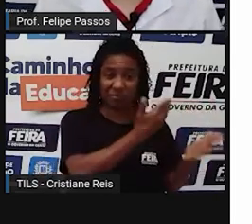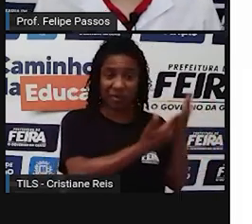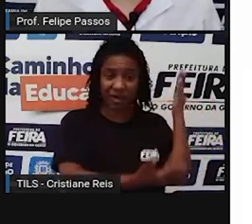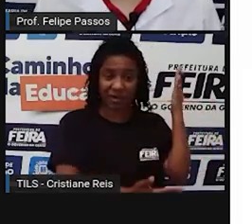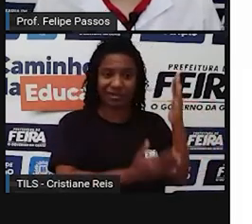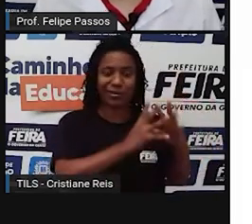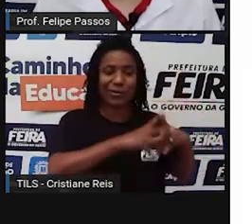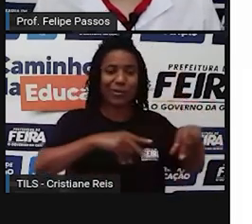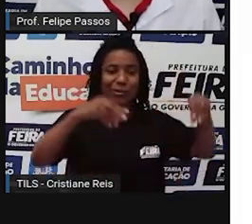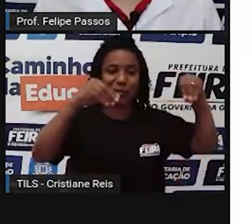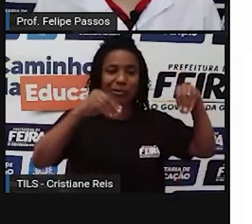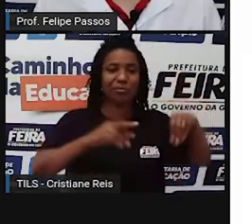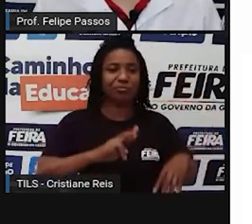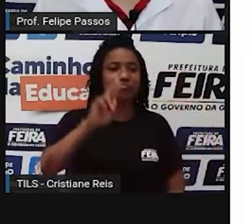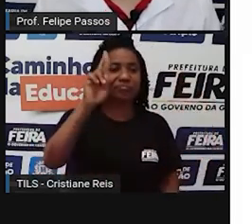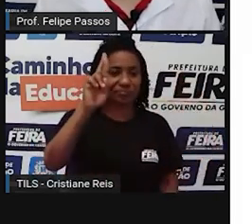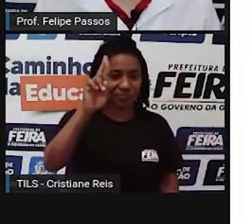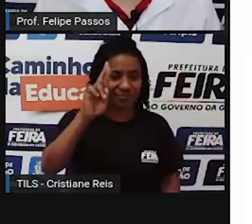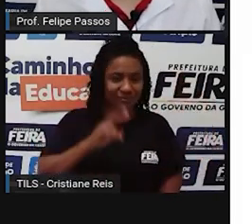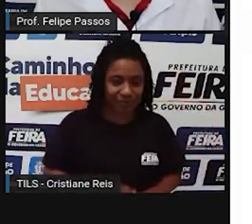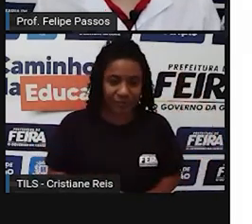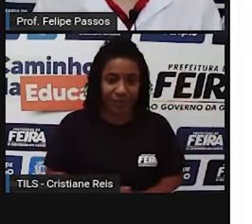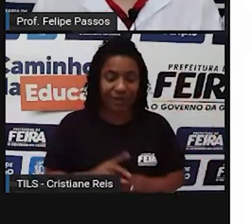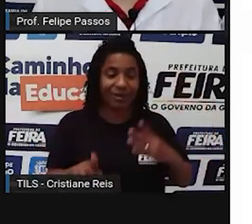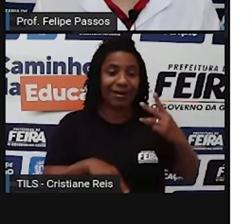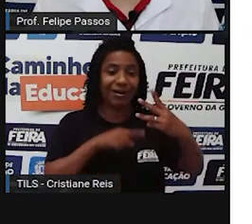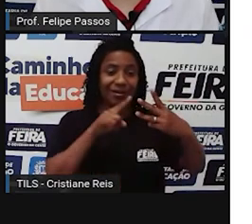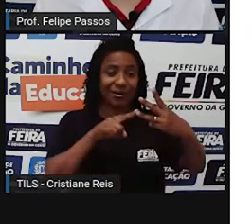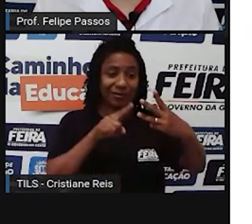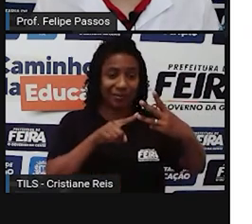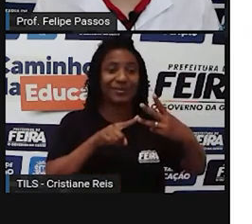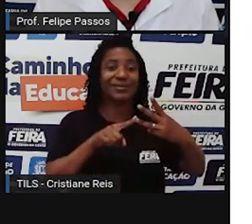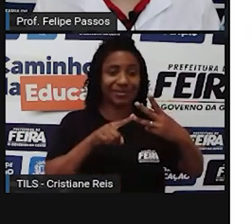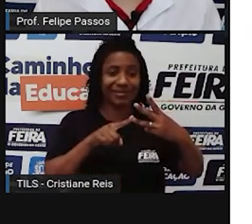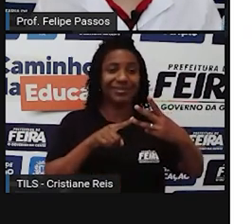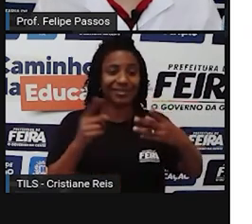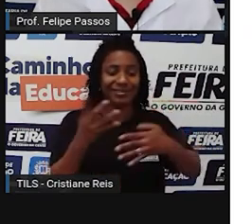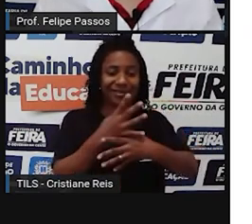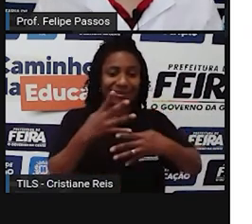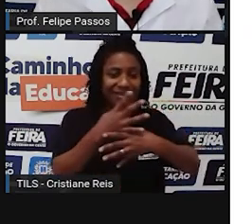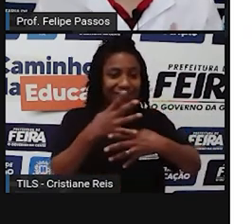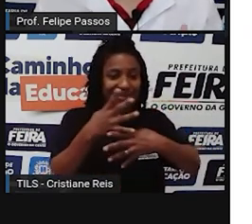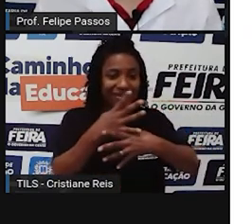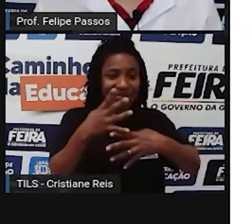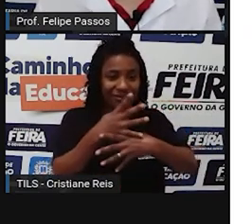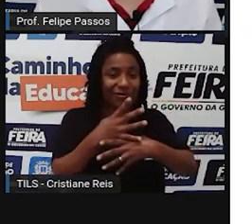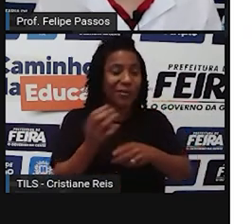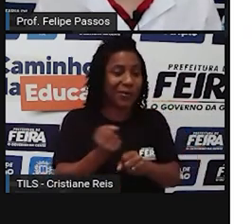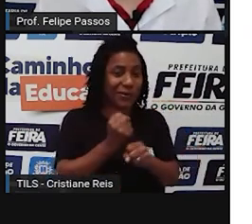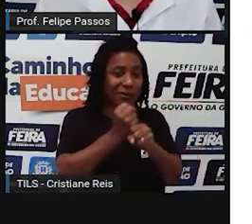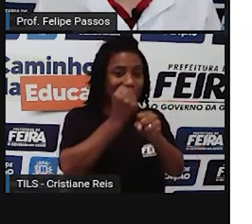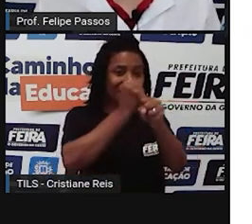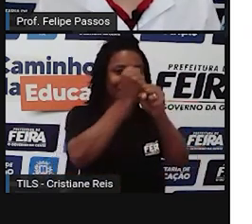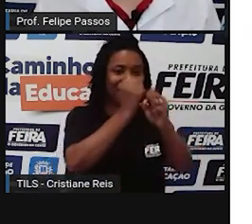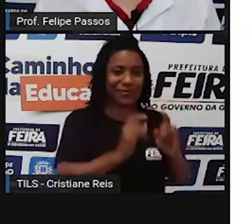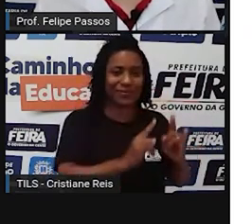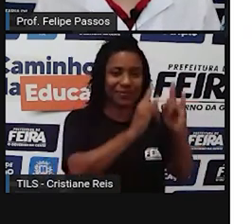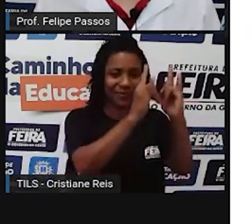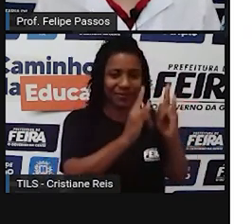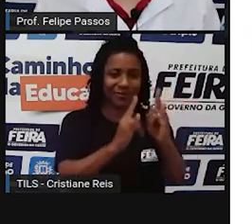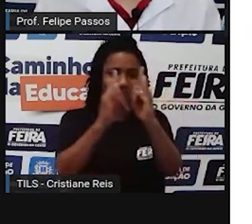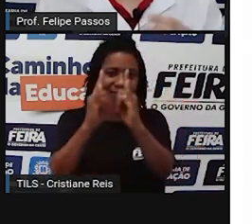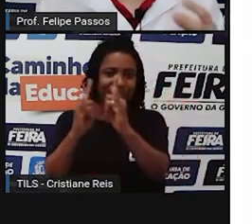onde a gente encontra, de fato, as cidades, né? Os grandes centros urbanos. O ser humano, ele cria leis